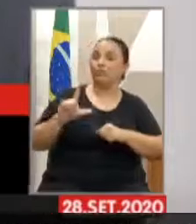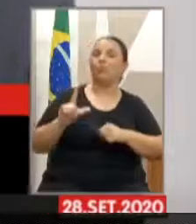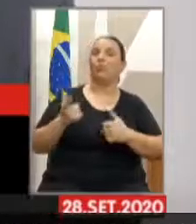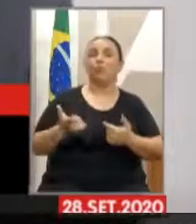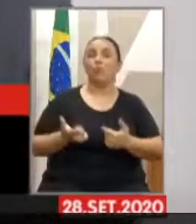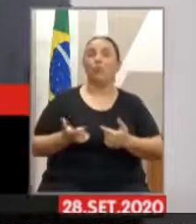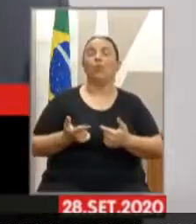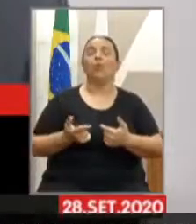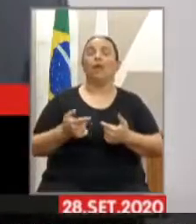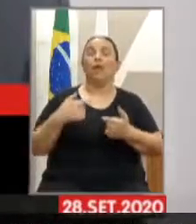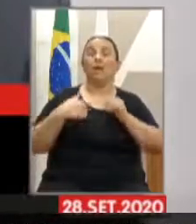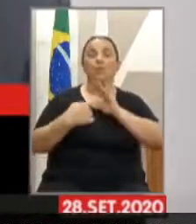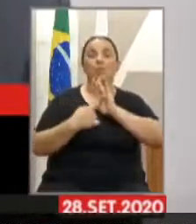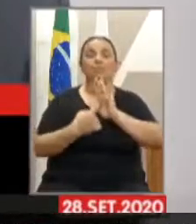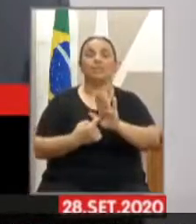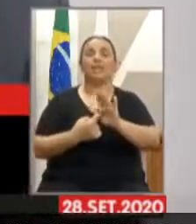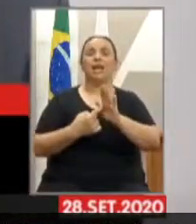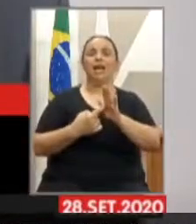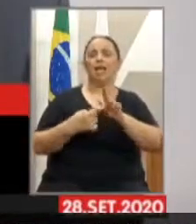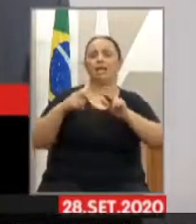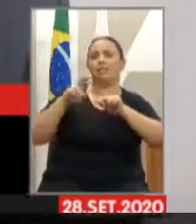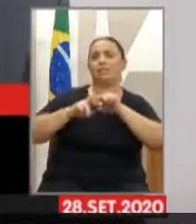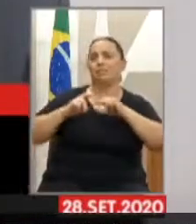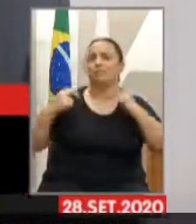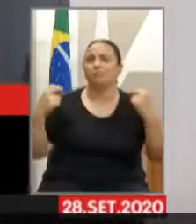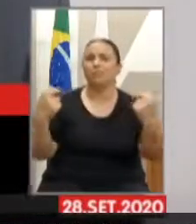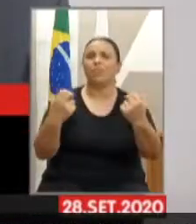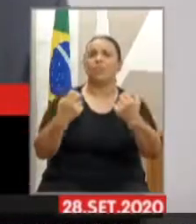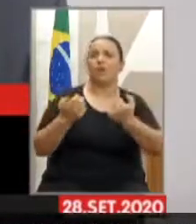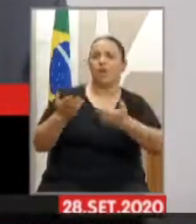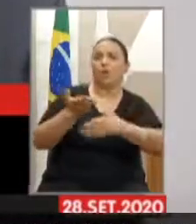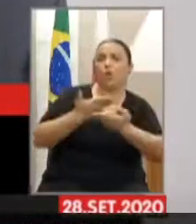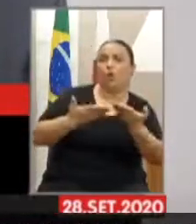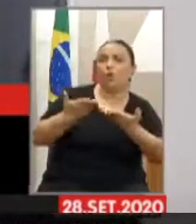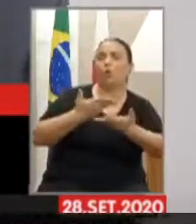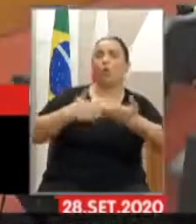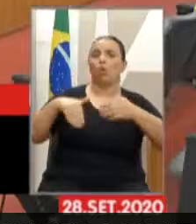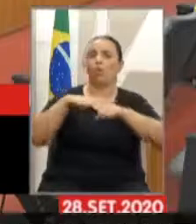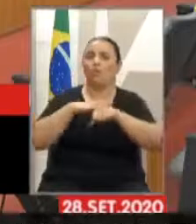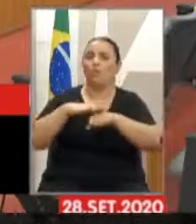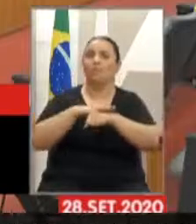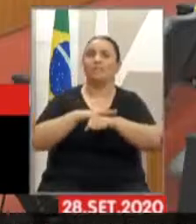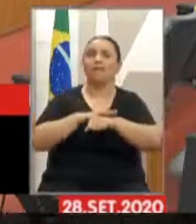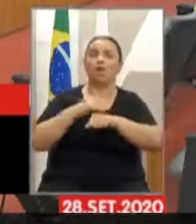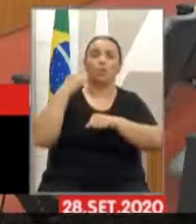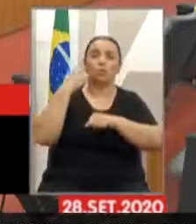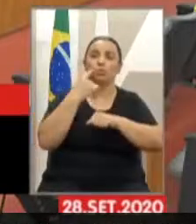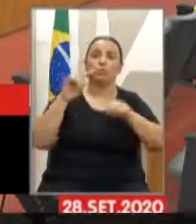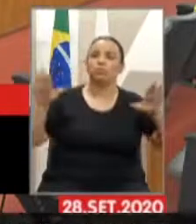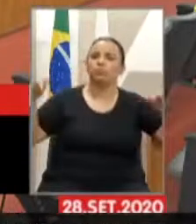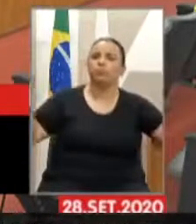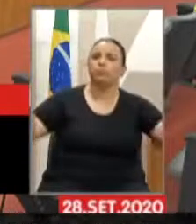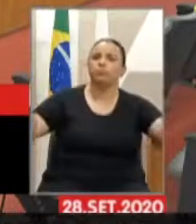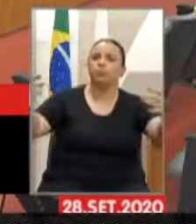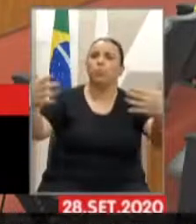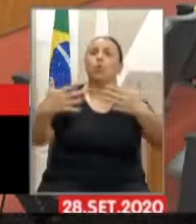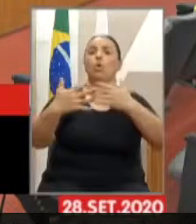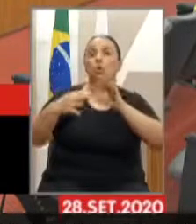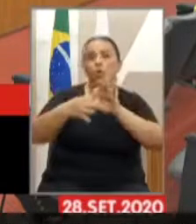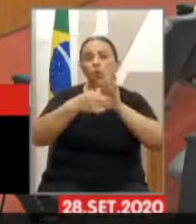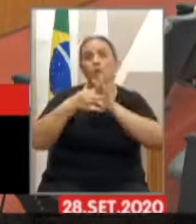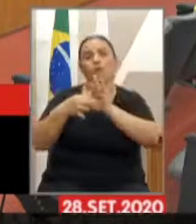É mostrar, é sentar, é dizer aquilo, precisamos de ouvir os surdos, a comunidade toda, os anseios deles,